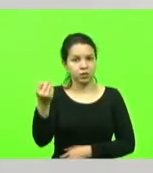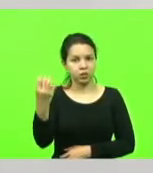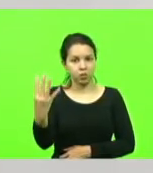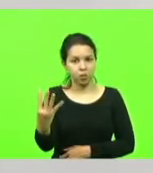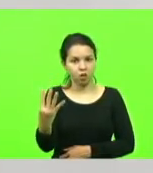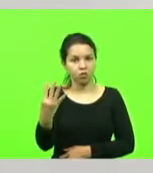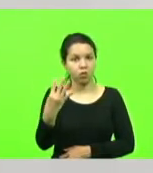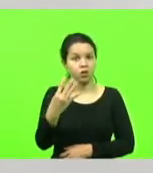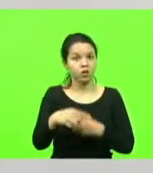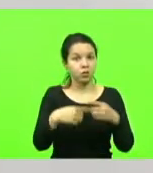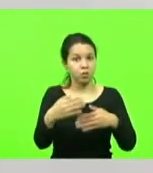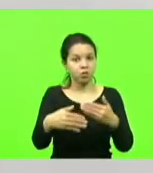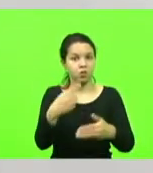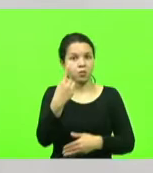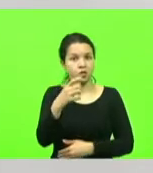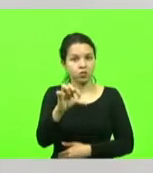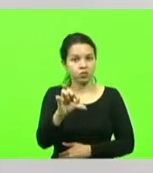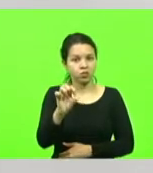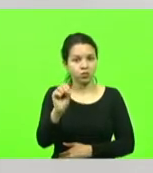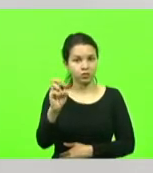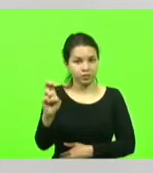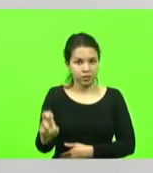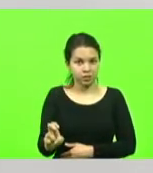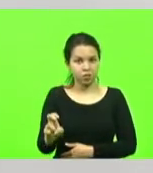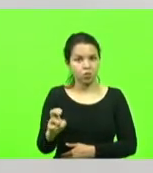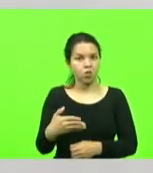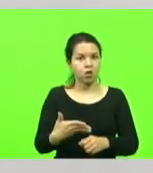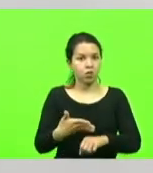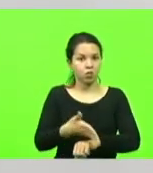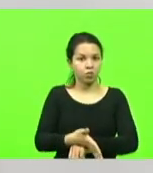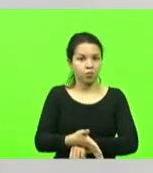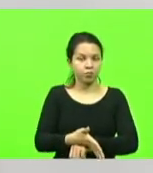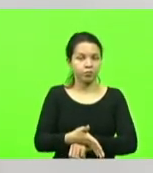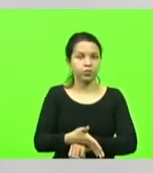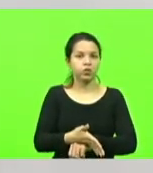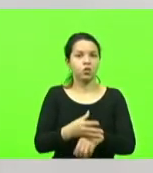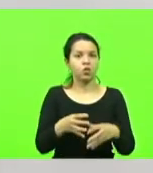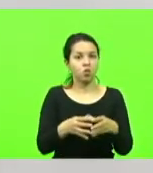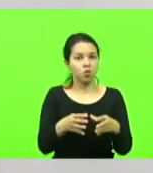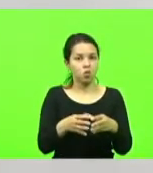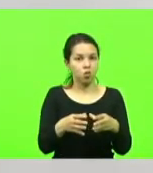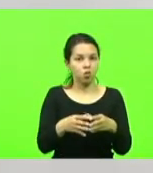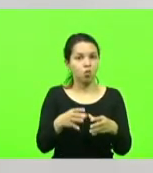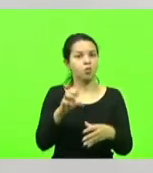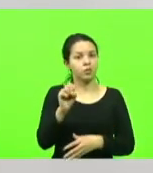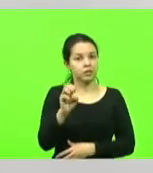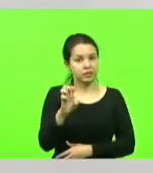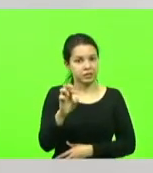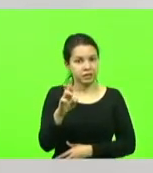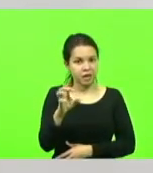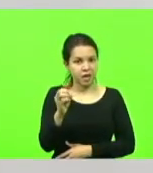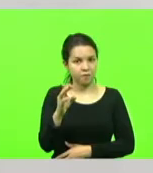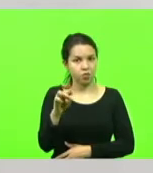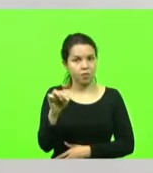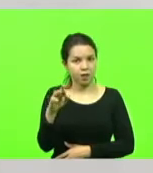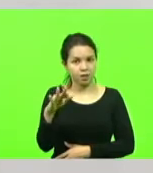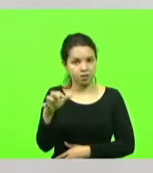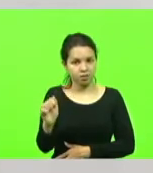aos 21 anos, ingressou na Orde Servos de Maria e, em 1921,